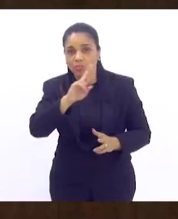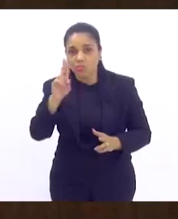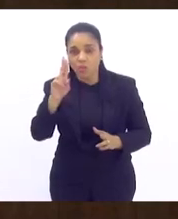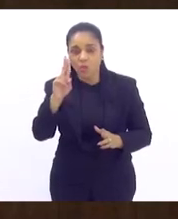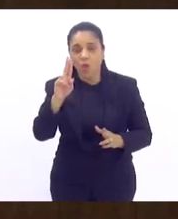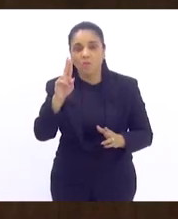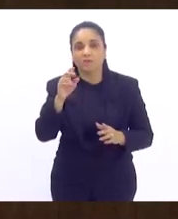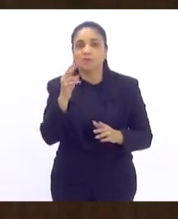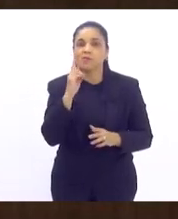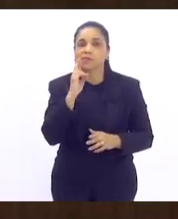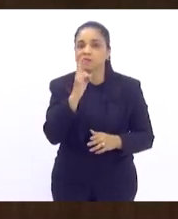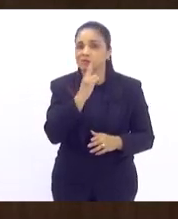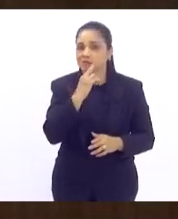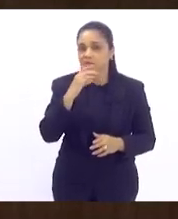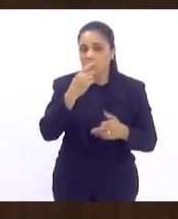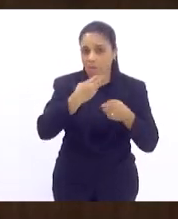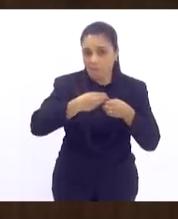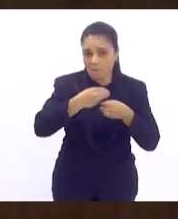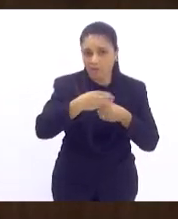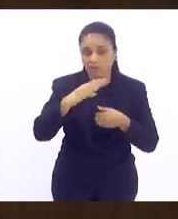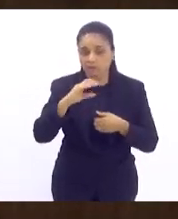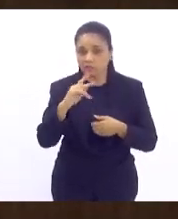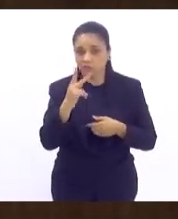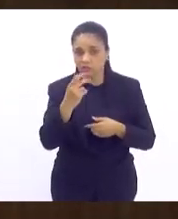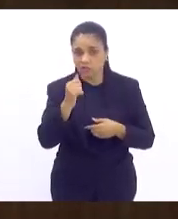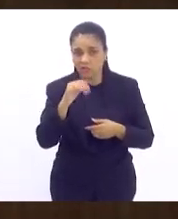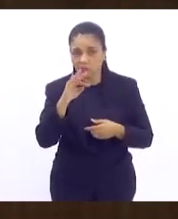chatuba o nome do Dicró.